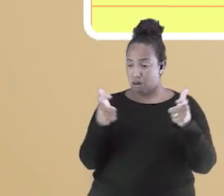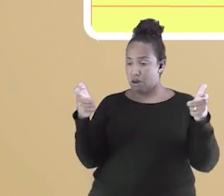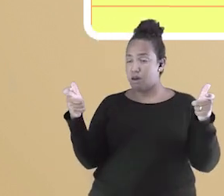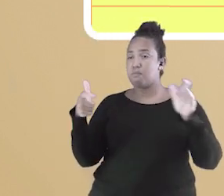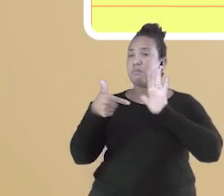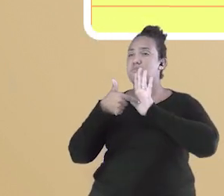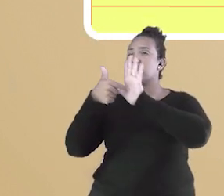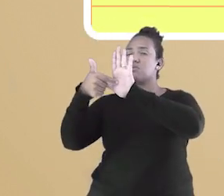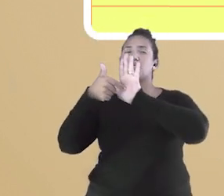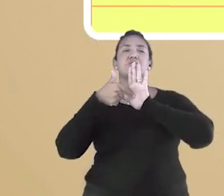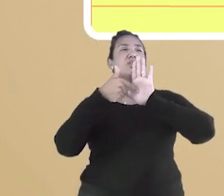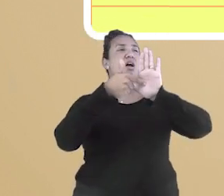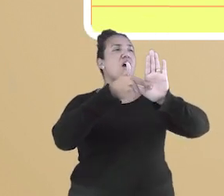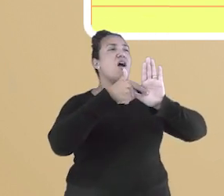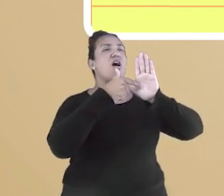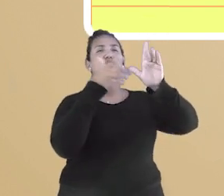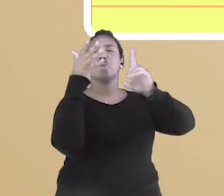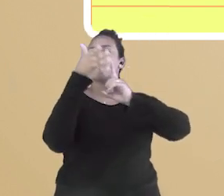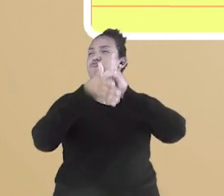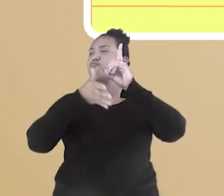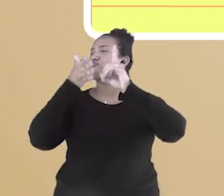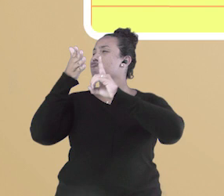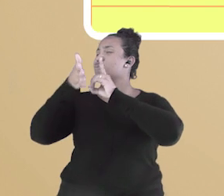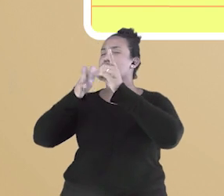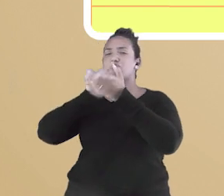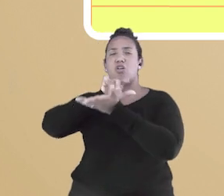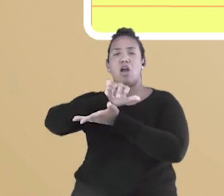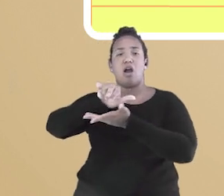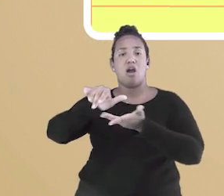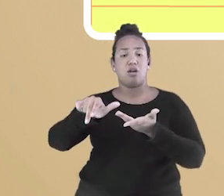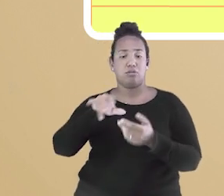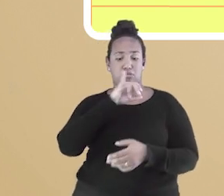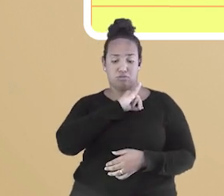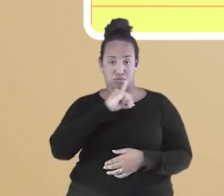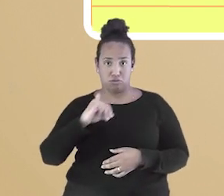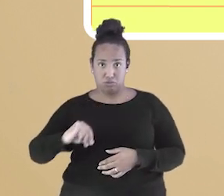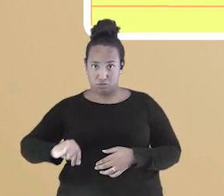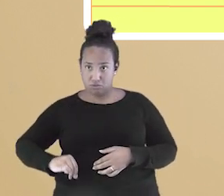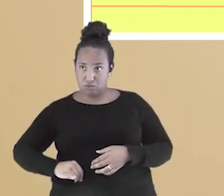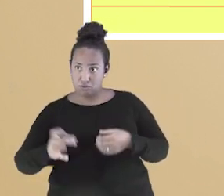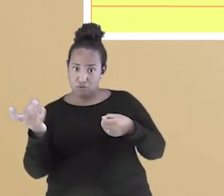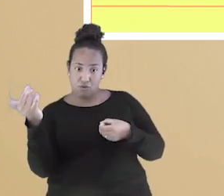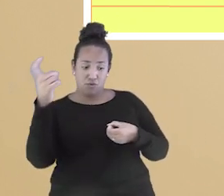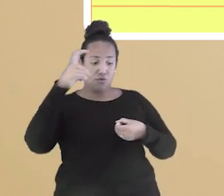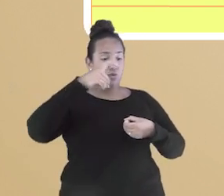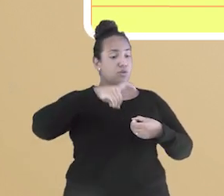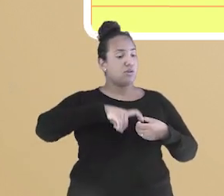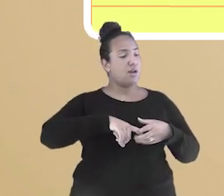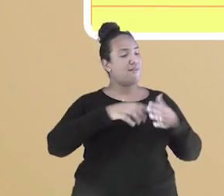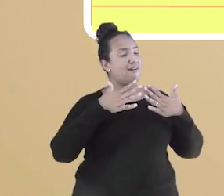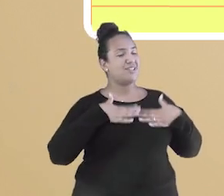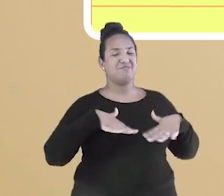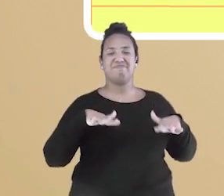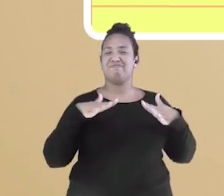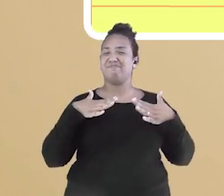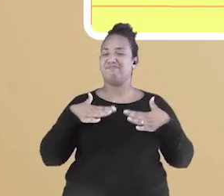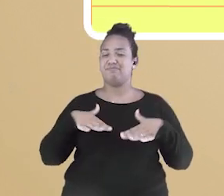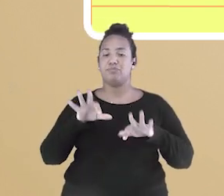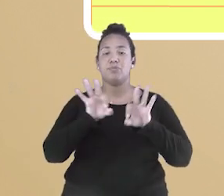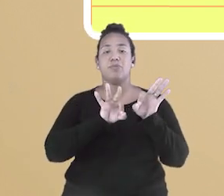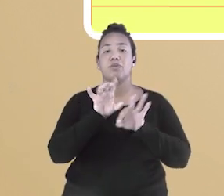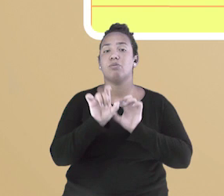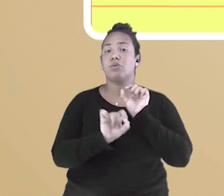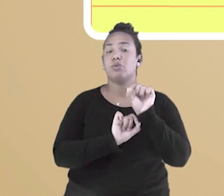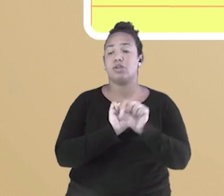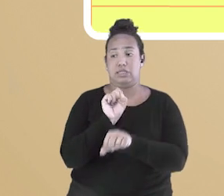em praça pública. Quando o imperador voltava, as coisas se acalmavam. O plano era esperar a morte de Dom